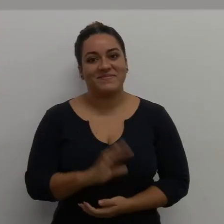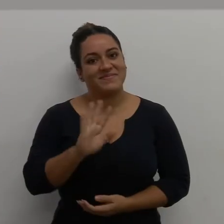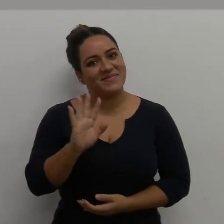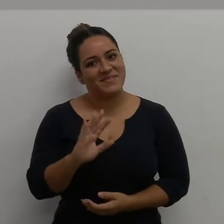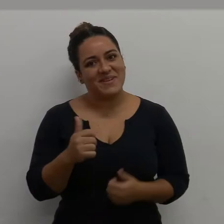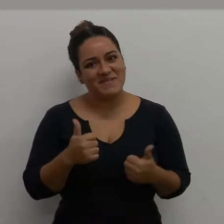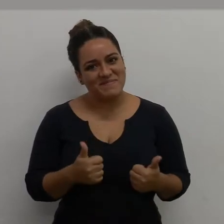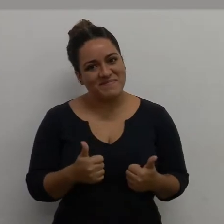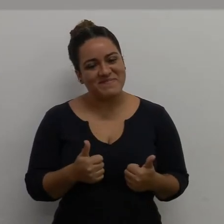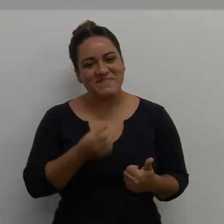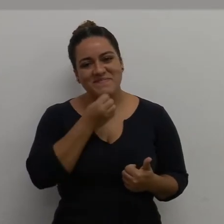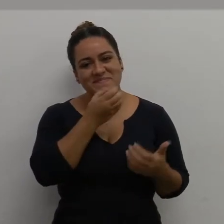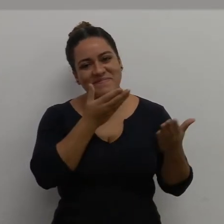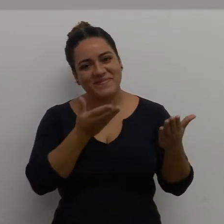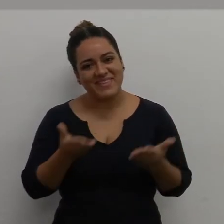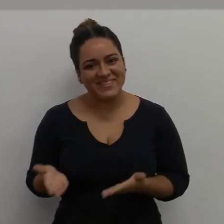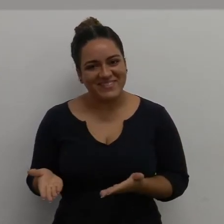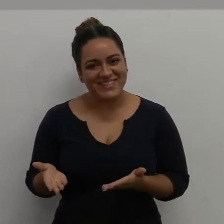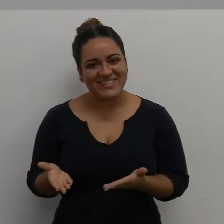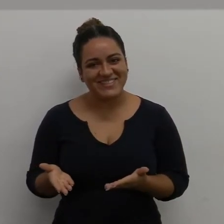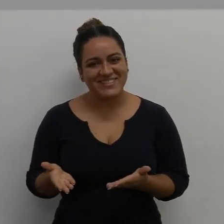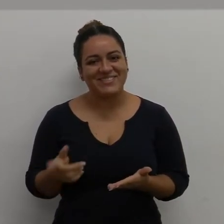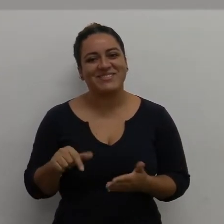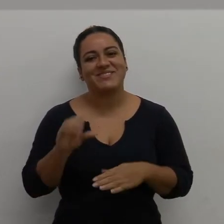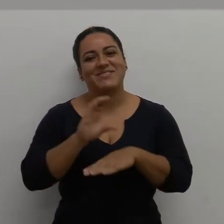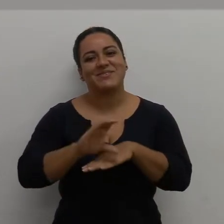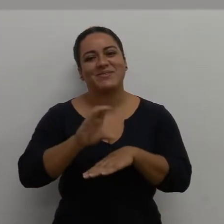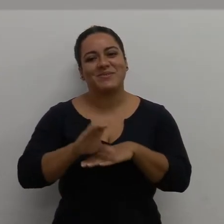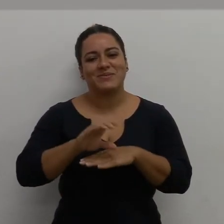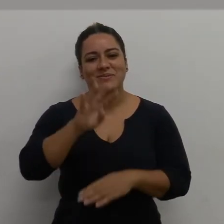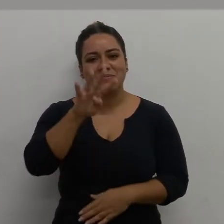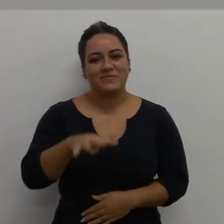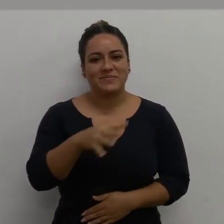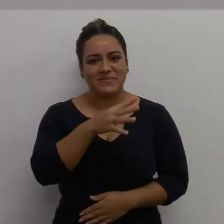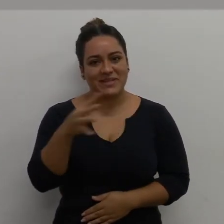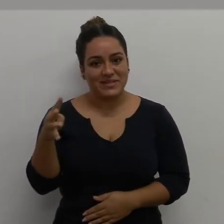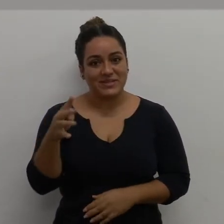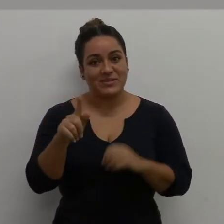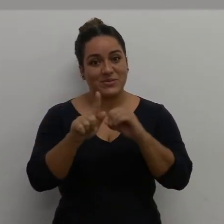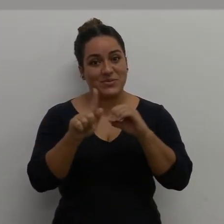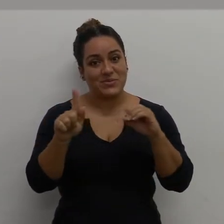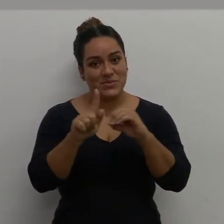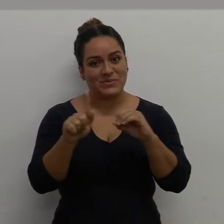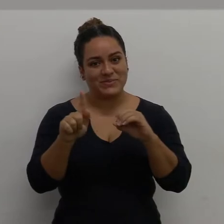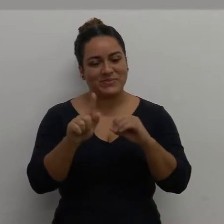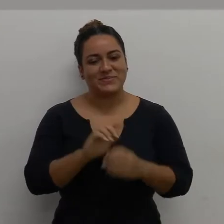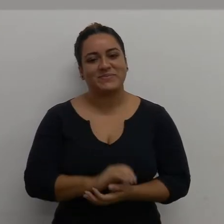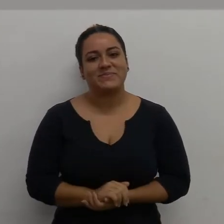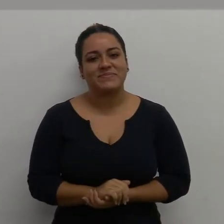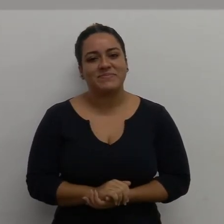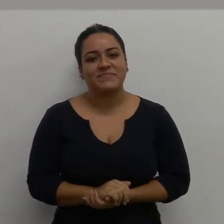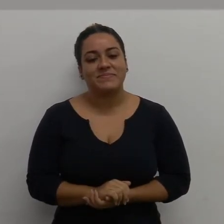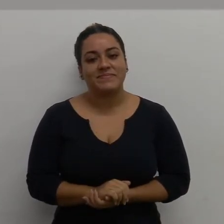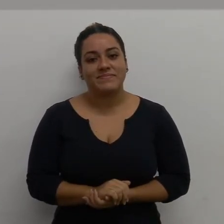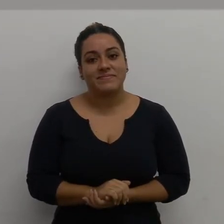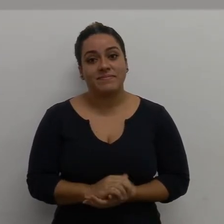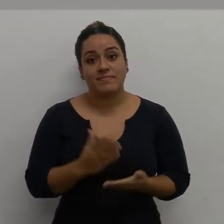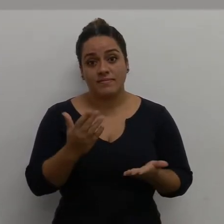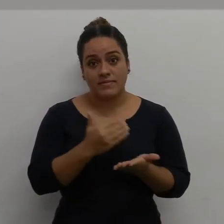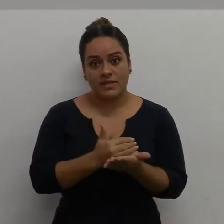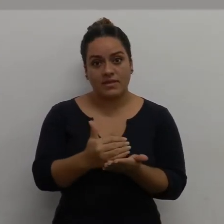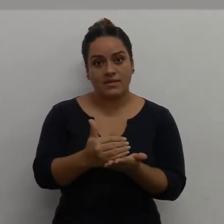Olá pessoal, sejam bem-vindos ao nosso curso de planilhas Google. Vamos lá,